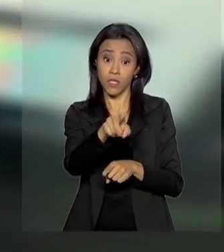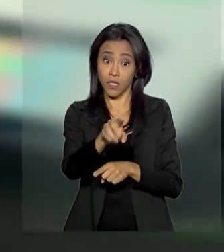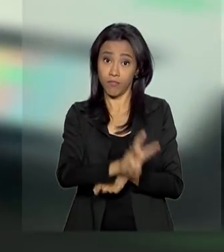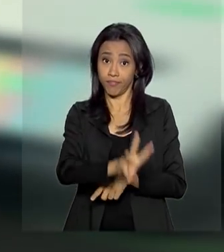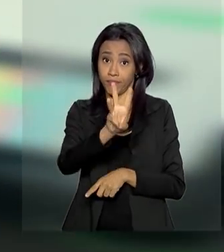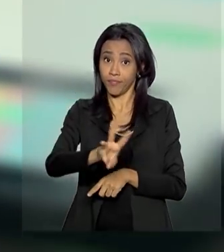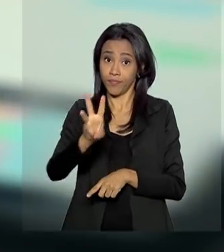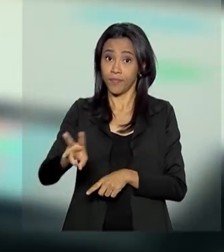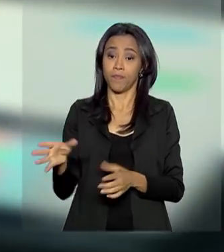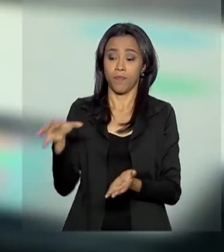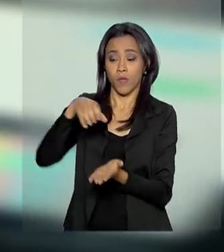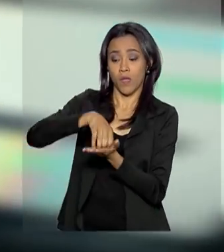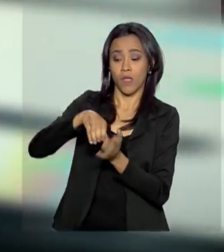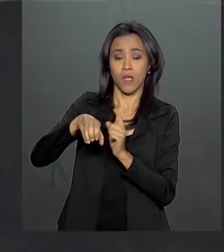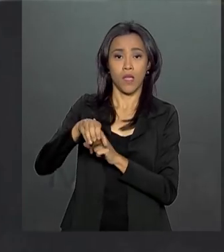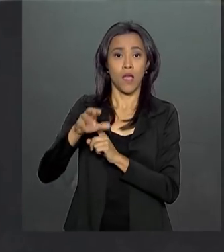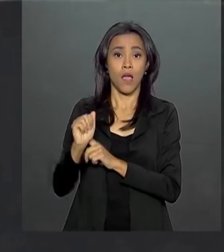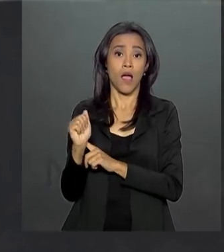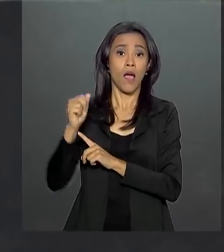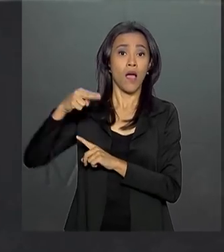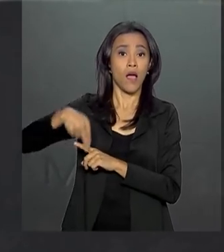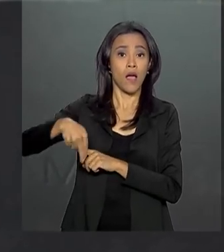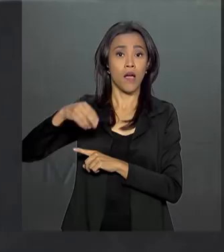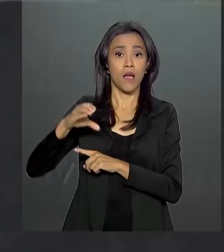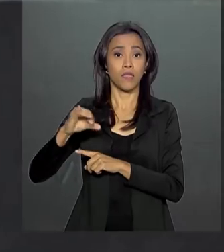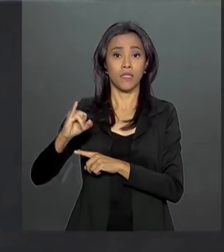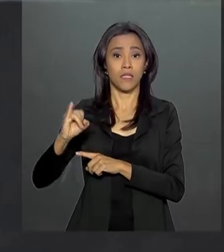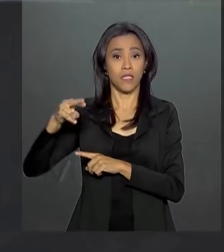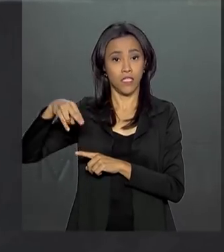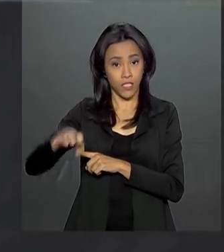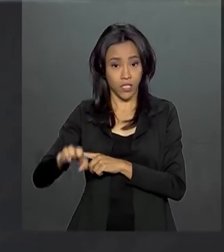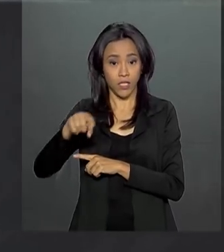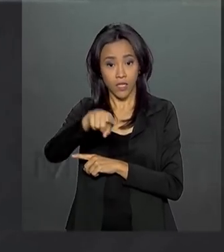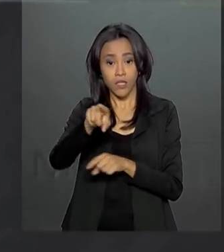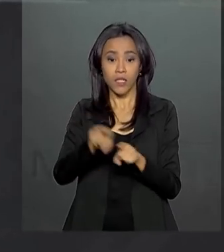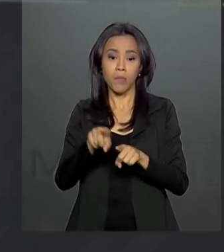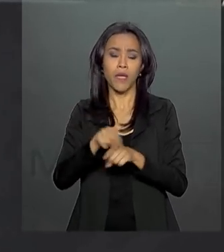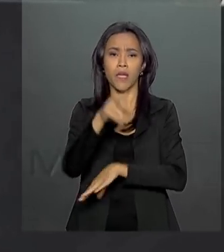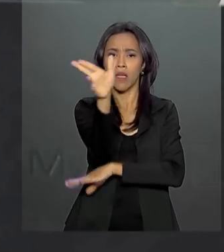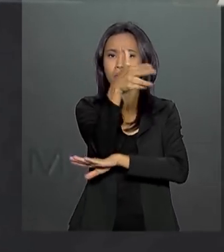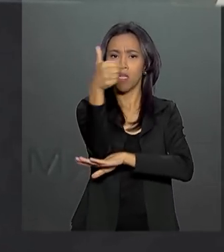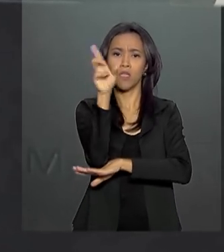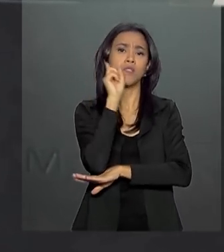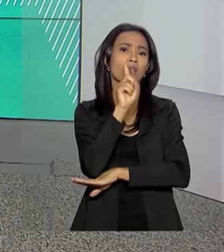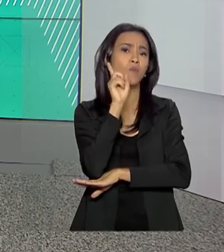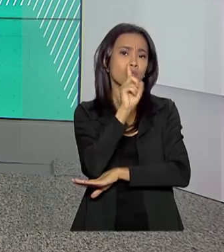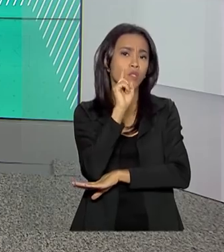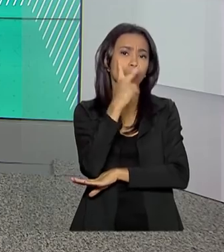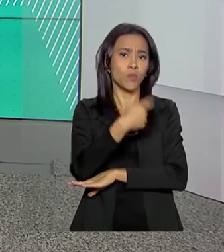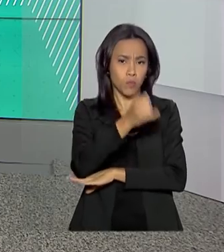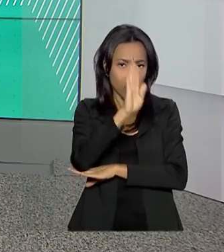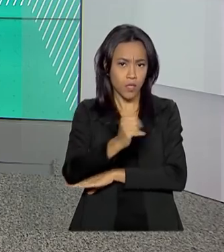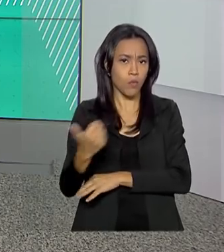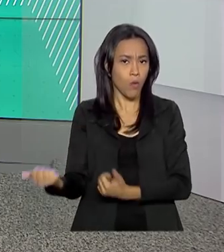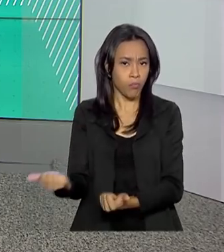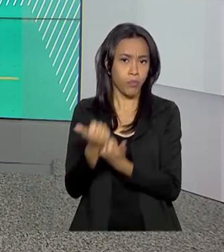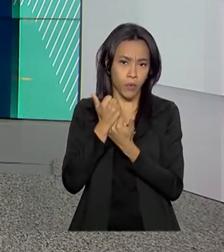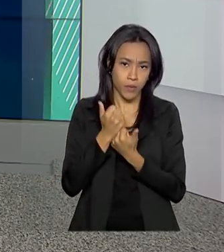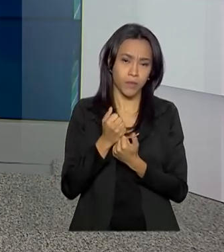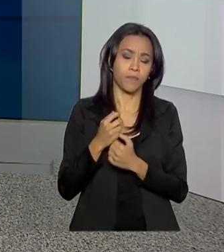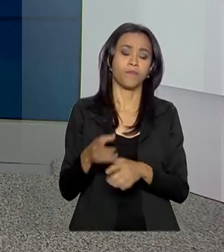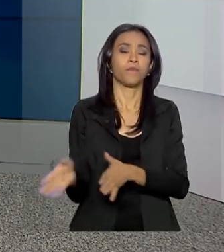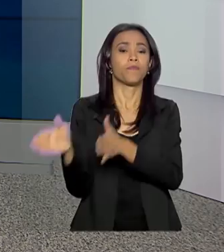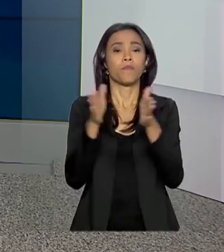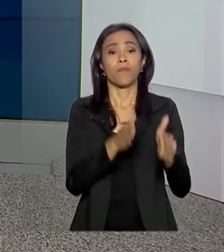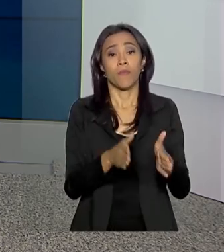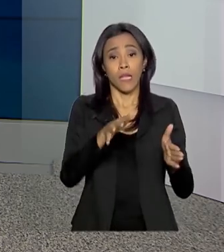A Ancine também colabora com essa operação, além da Embaixada dos Estados Unidos no Brasil. A produção